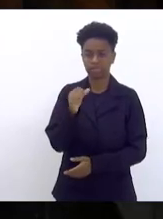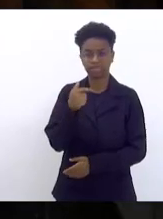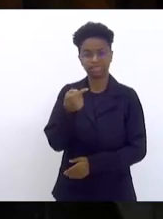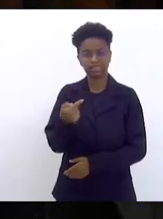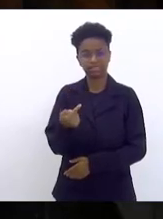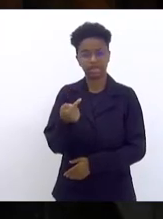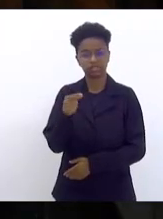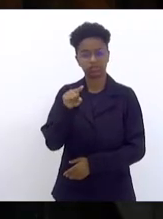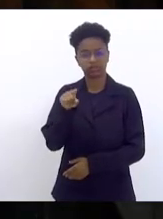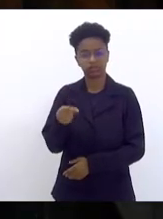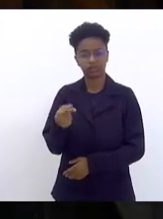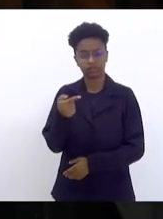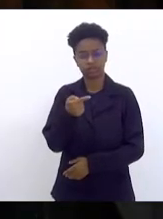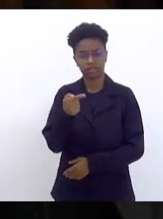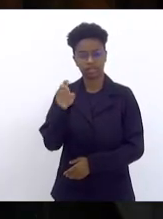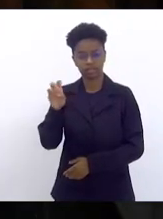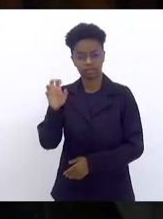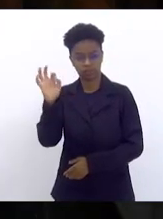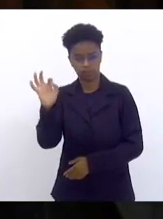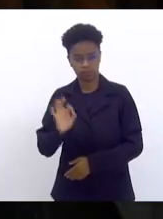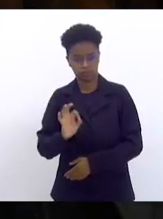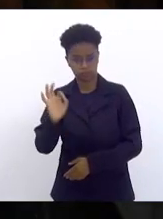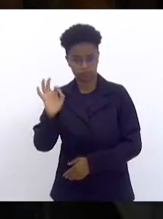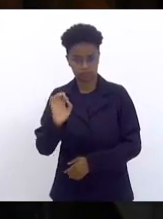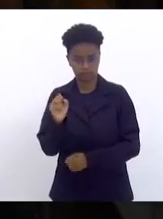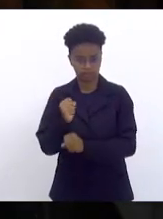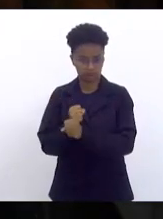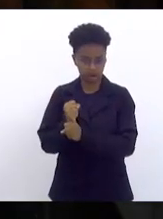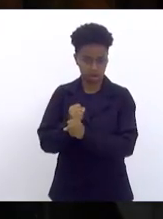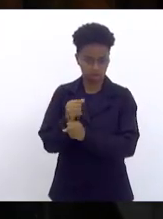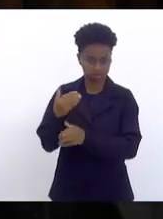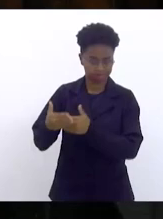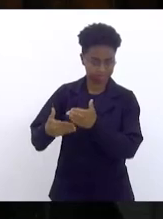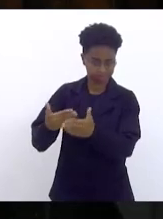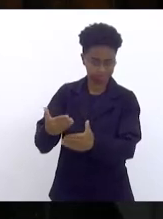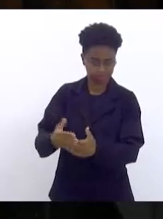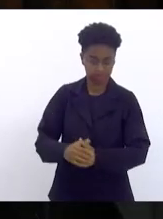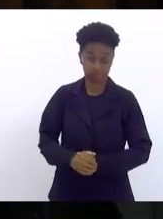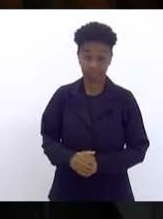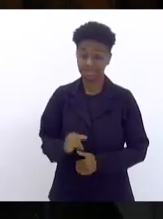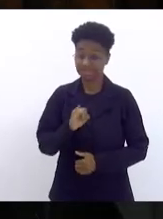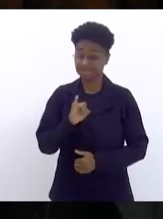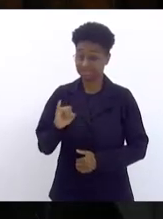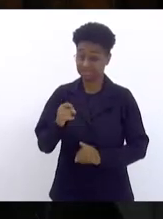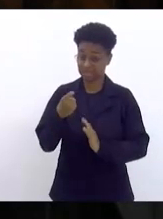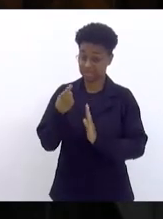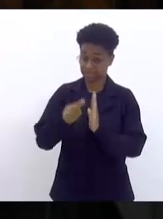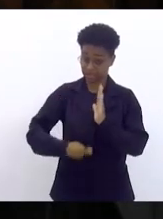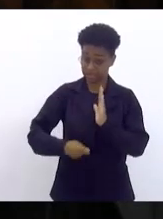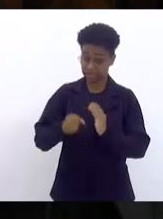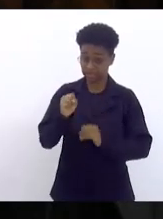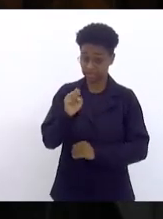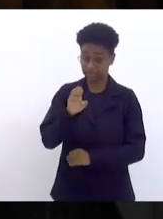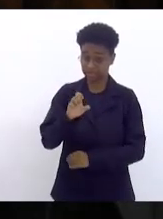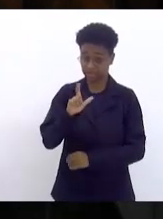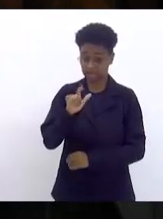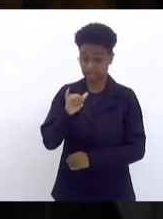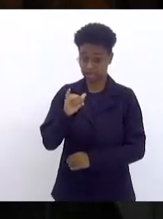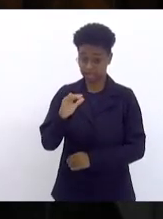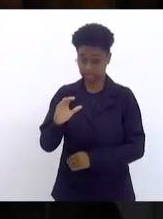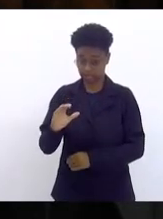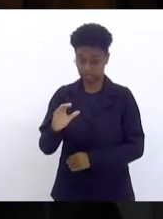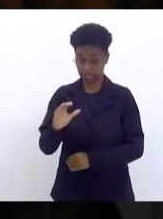,75% ao ano. Se essa taxa Selic é expoliativa,